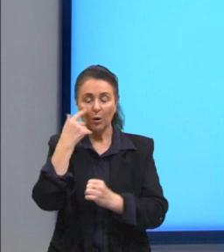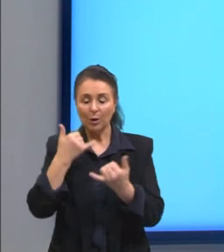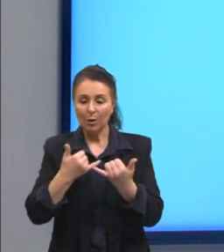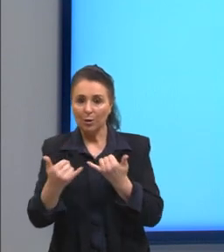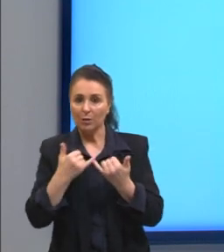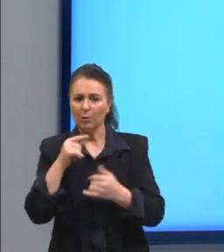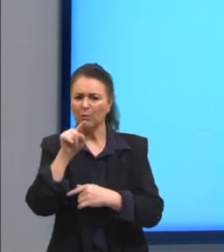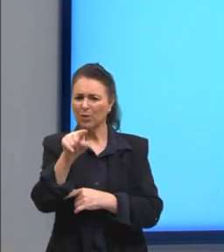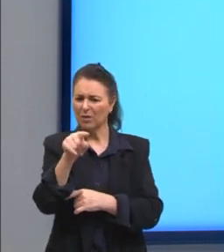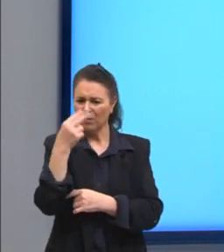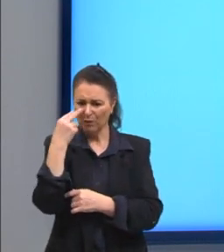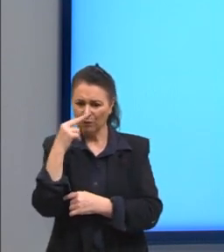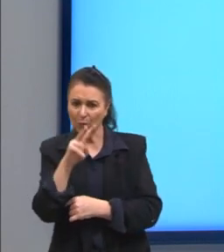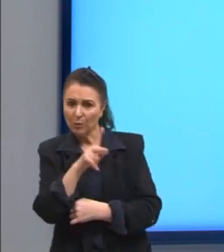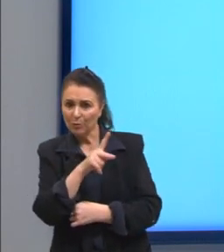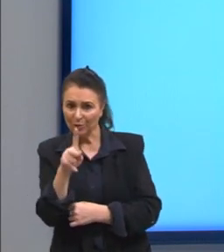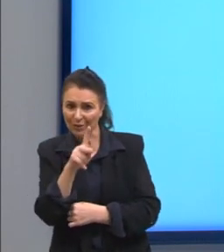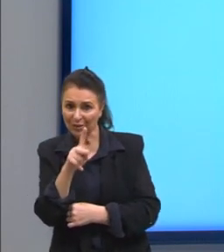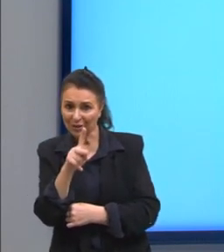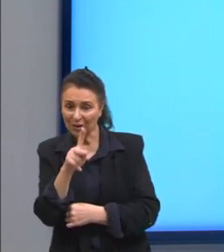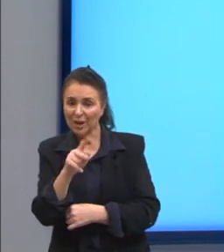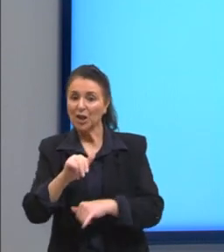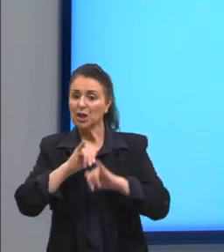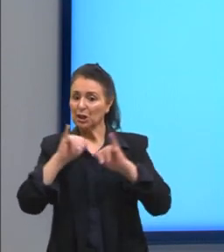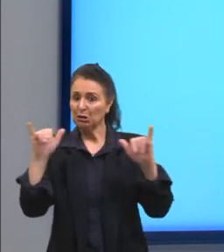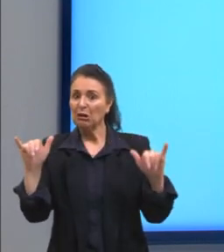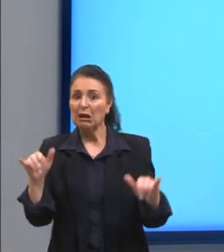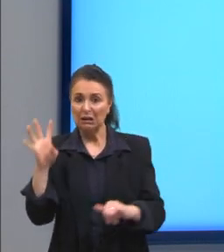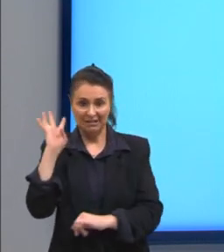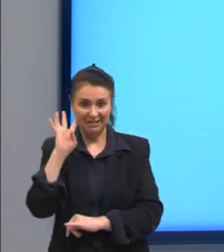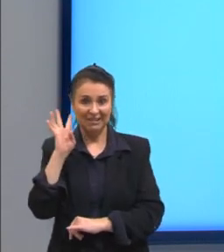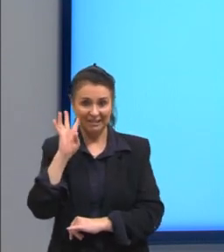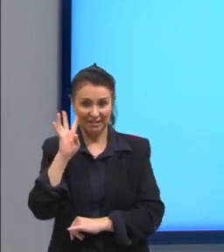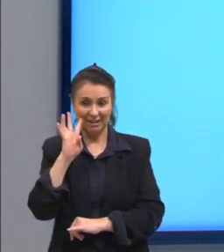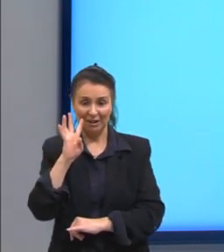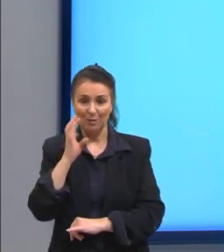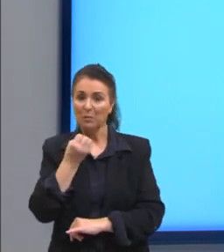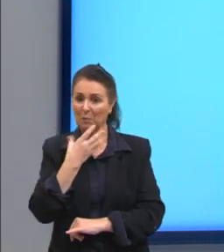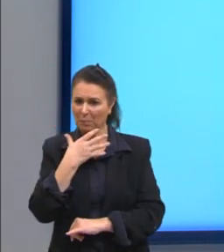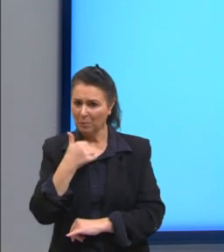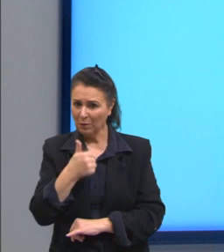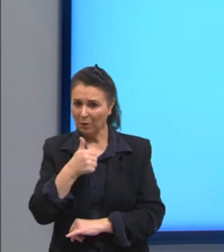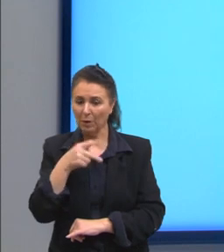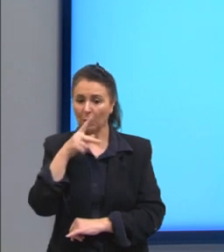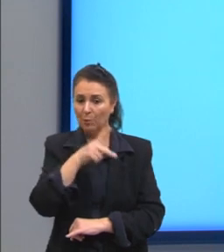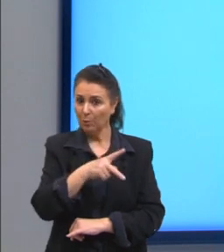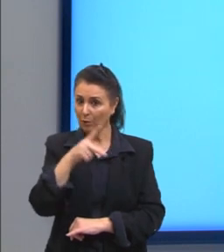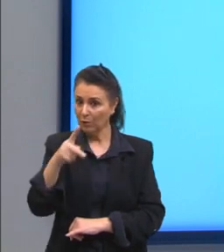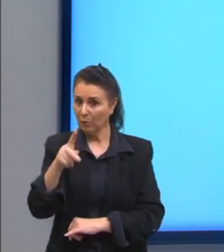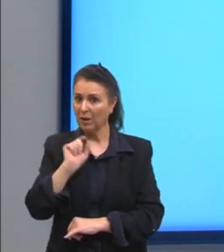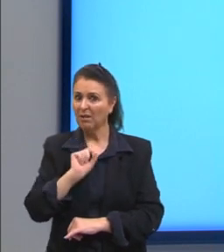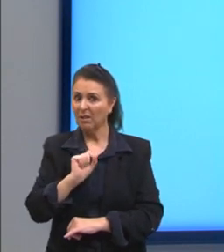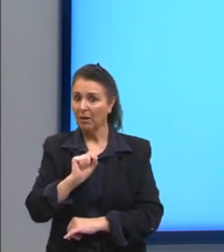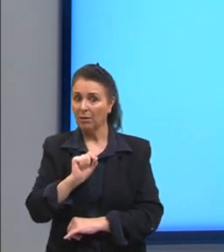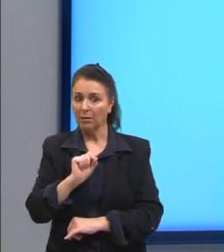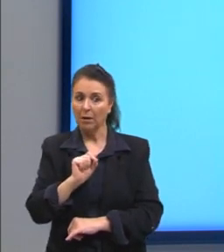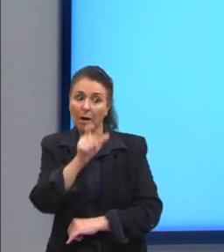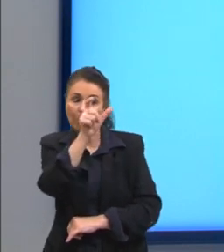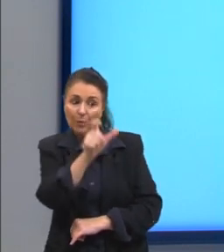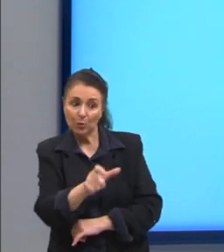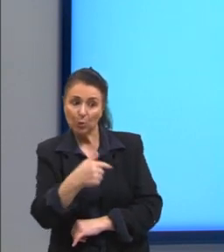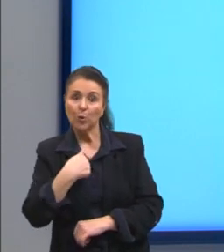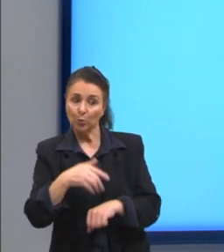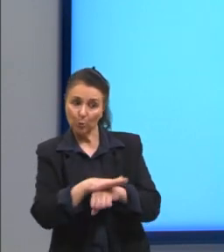Você viu, professora, que notícia agradável. Professora aqui é com quem eu estou conversando.